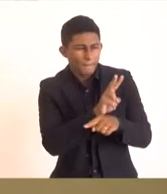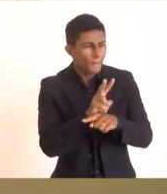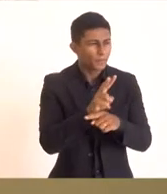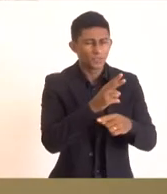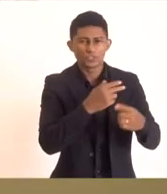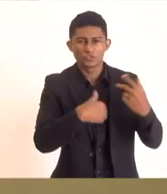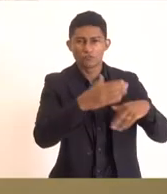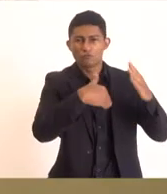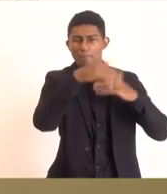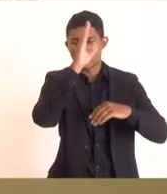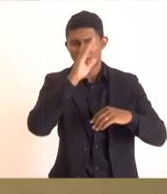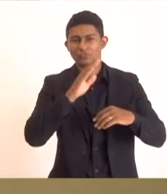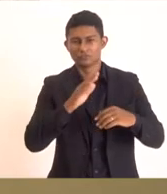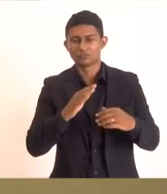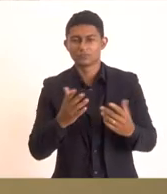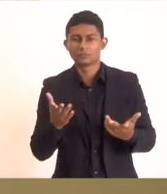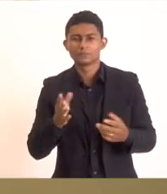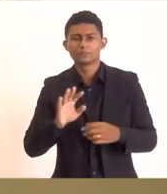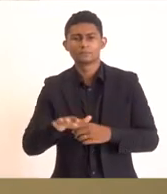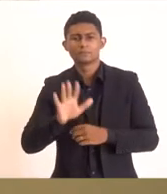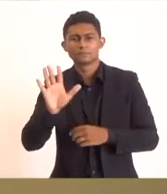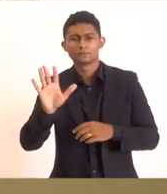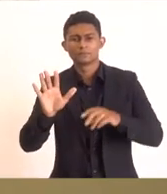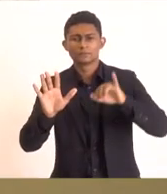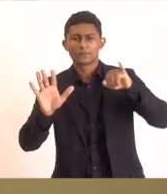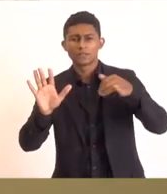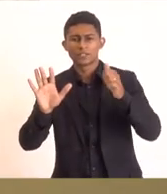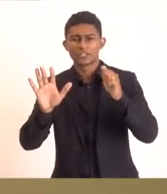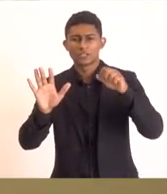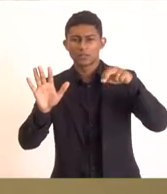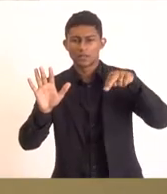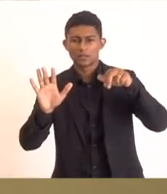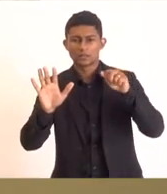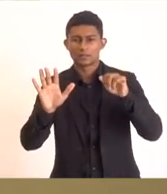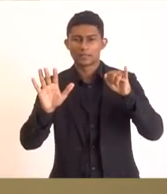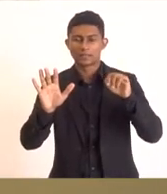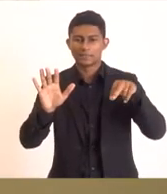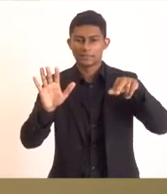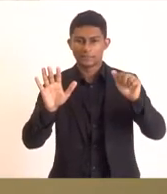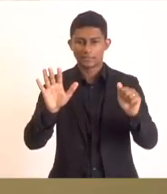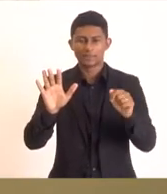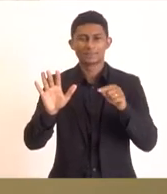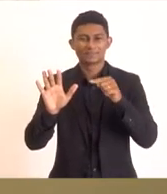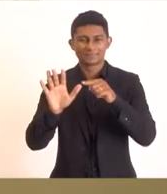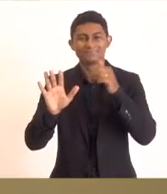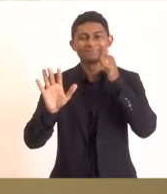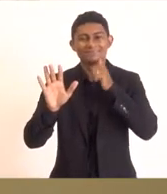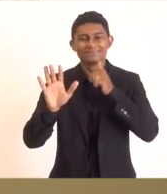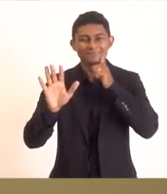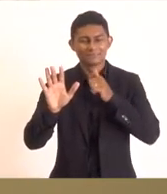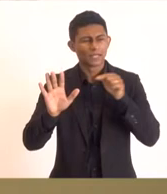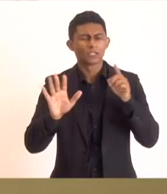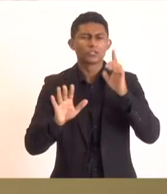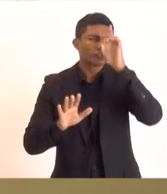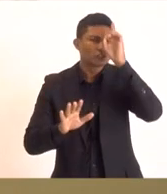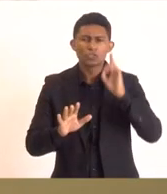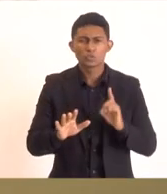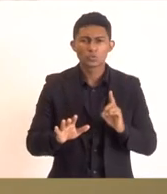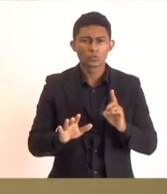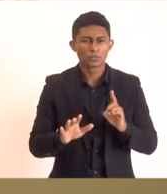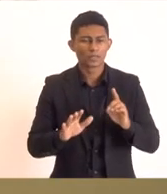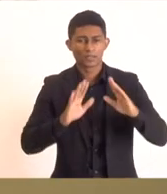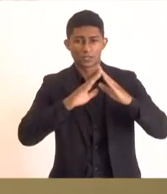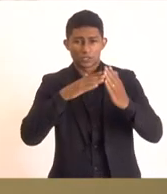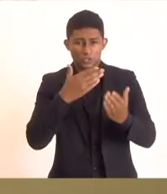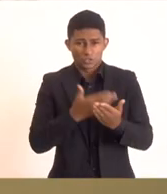Migueles, consultos, Janaína Mara dos Santos, diretor executivo da